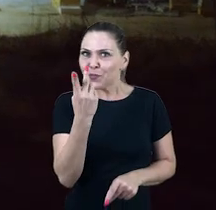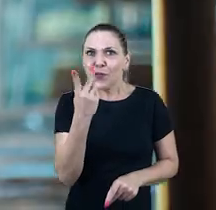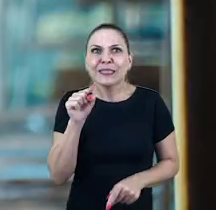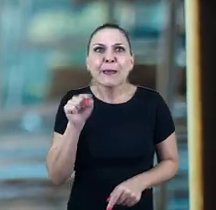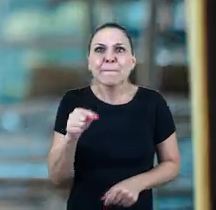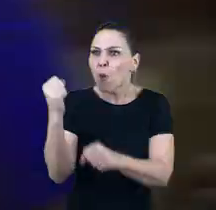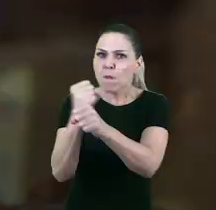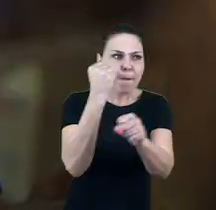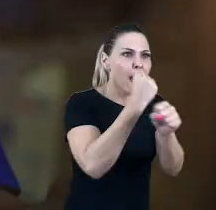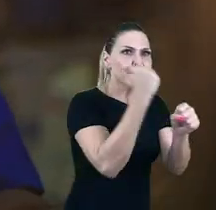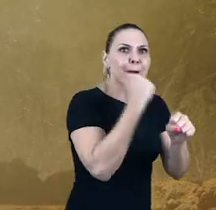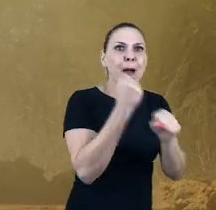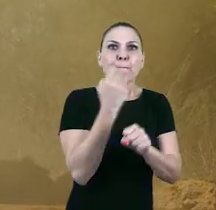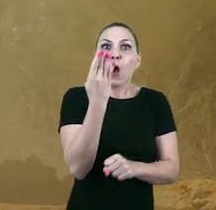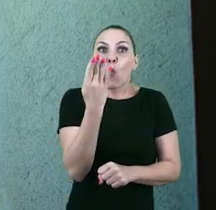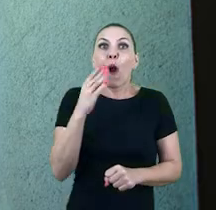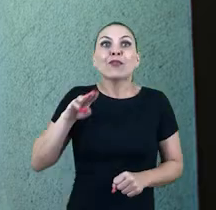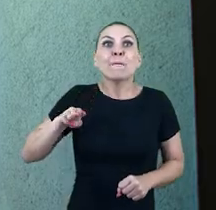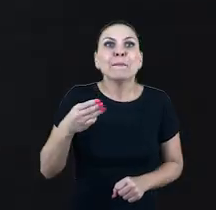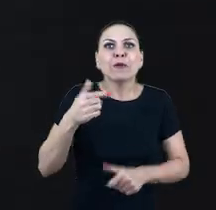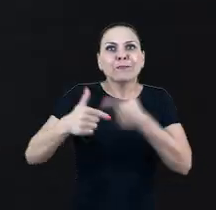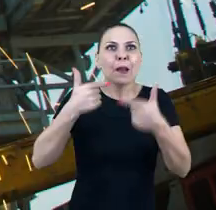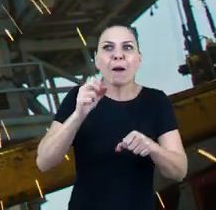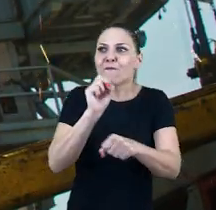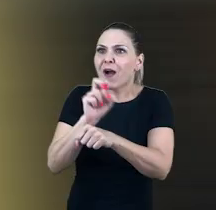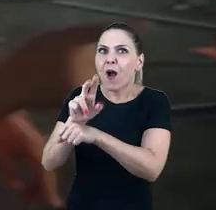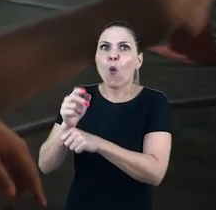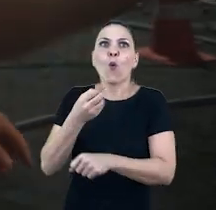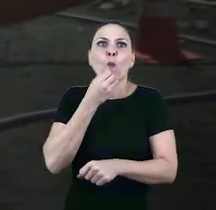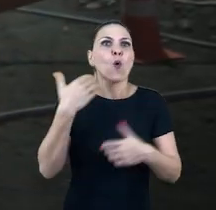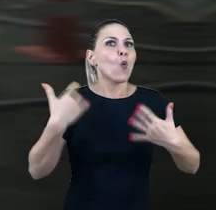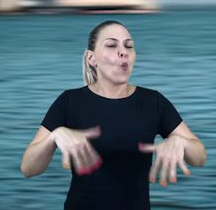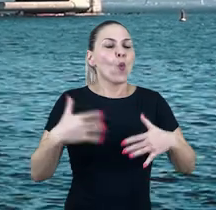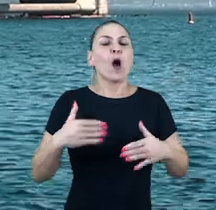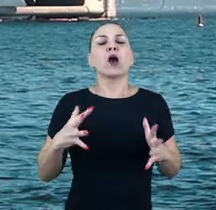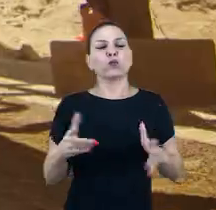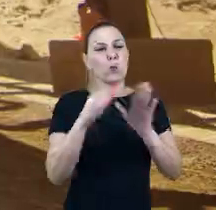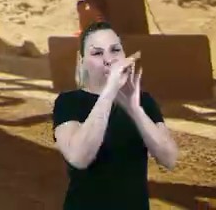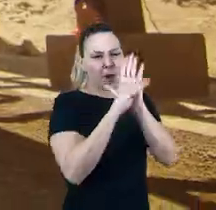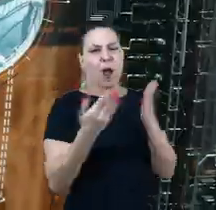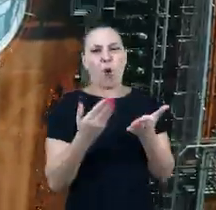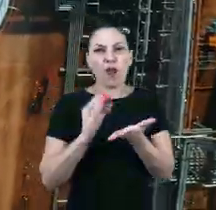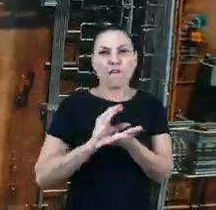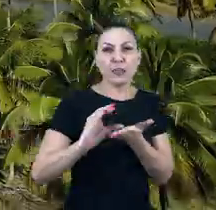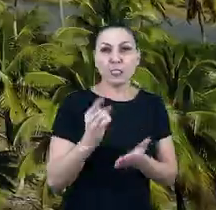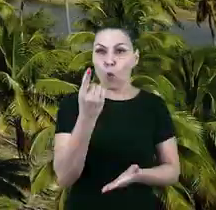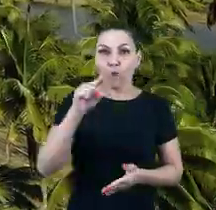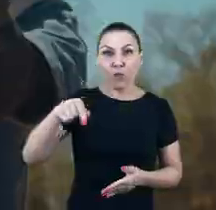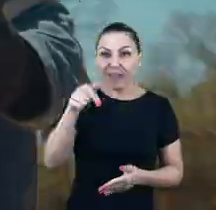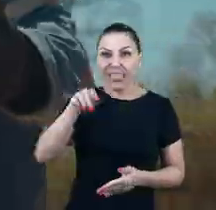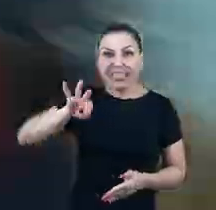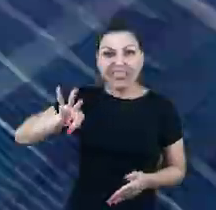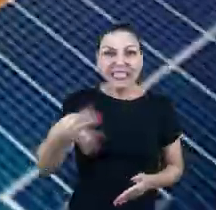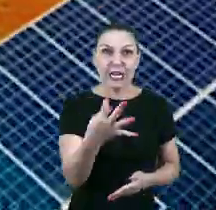obras, gerando cerca de 4 milhões de empregos. Para fazer tudo isso, o Novo PAC vai investir 1,7 trilhão em todo o